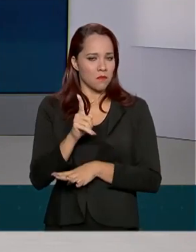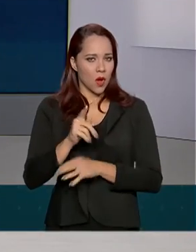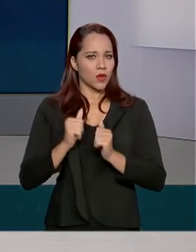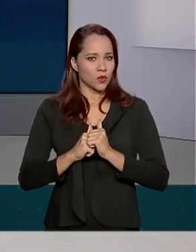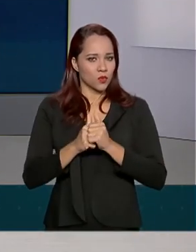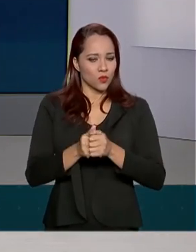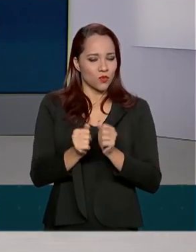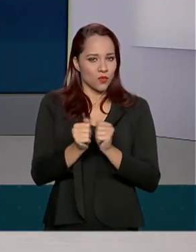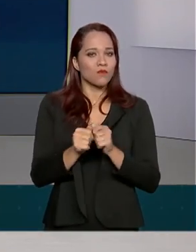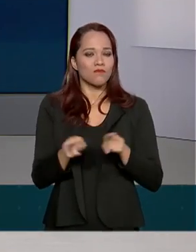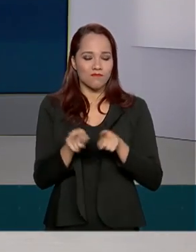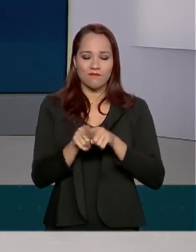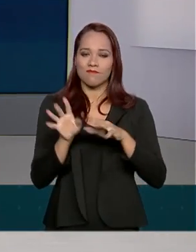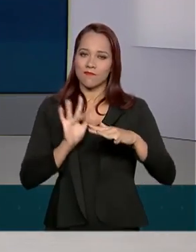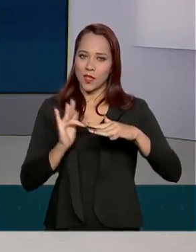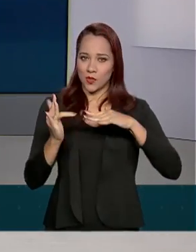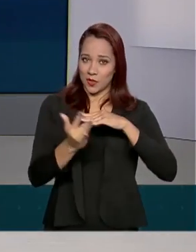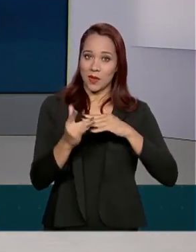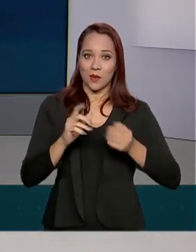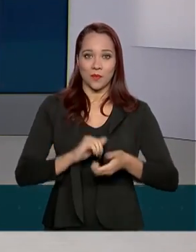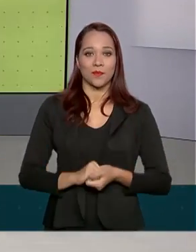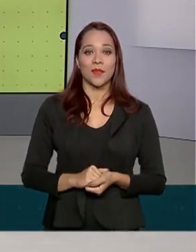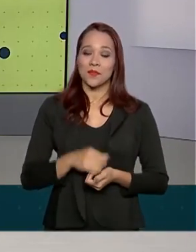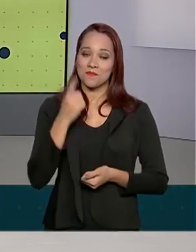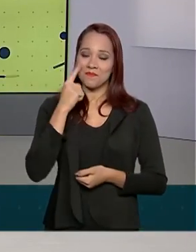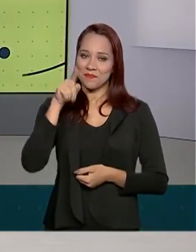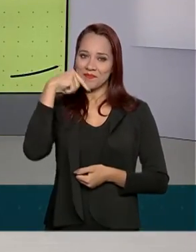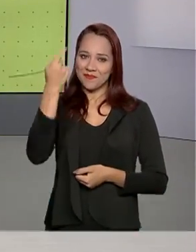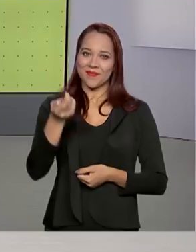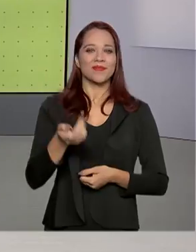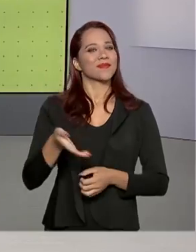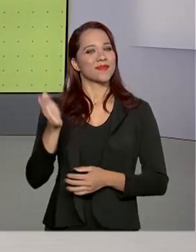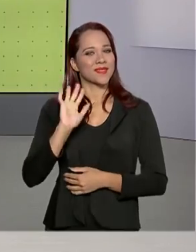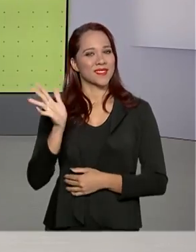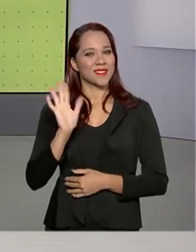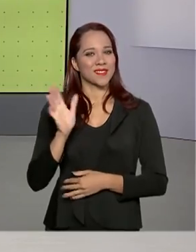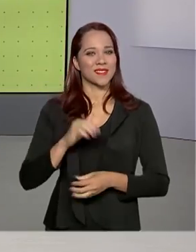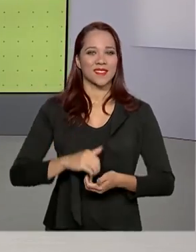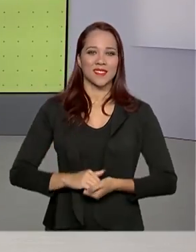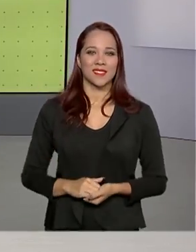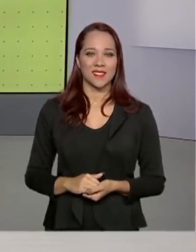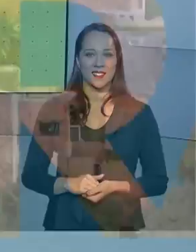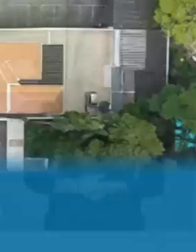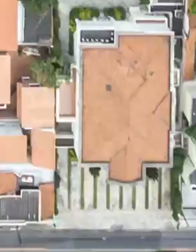nos acompanhar também pelas redes sociais. Nos vemos na próxima edição. Até lá. Tchau.